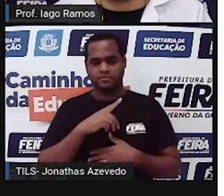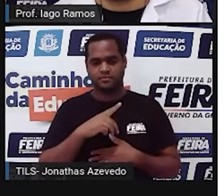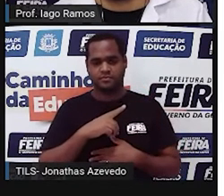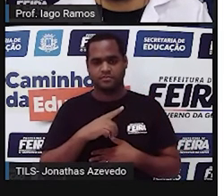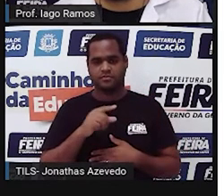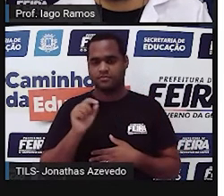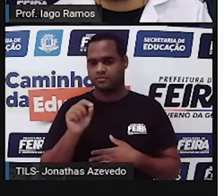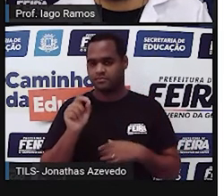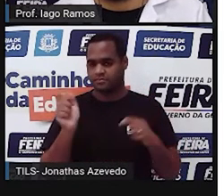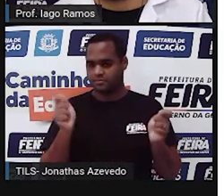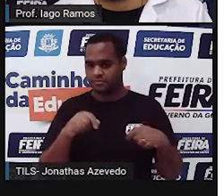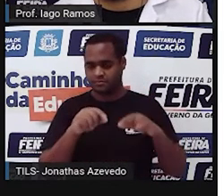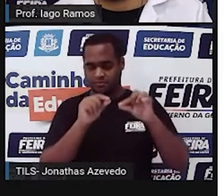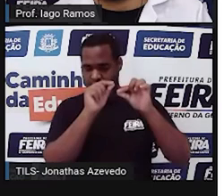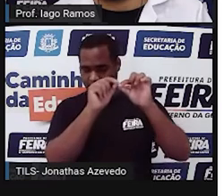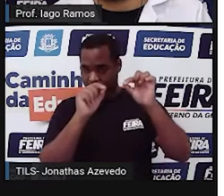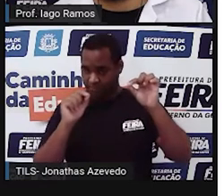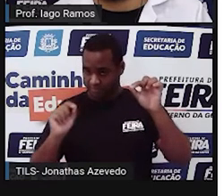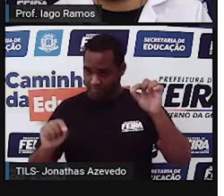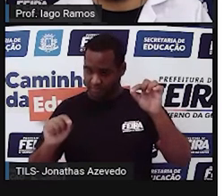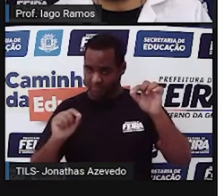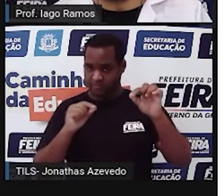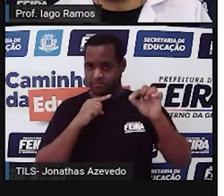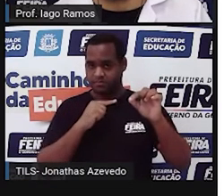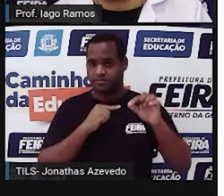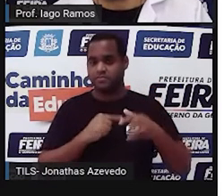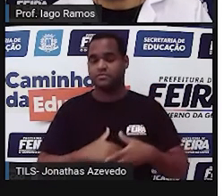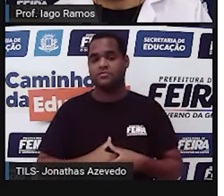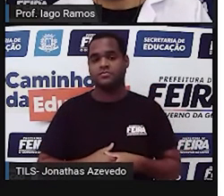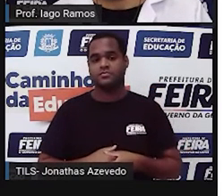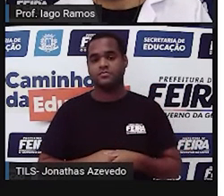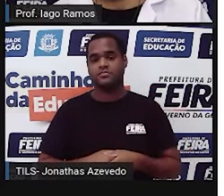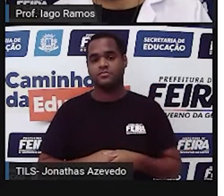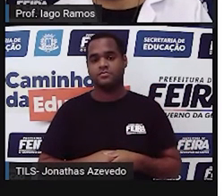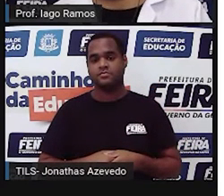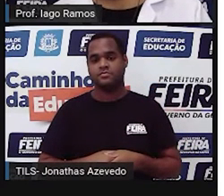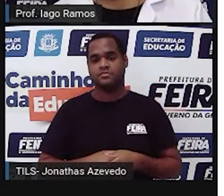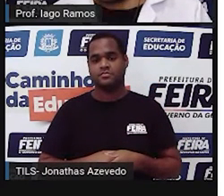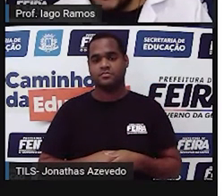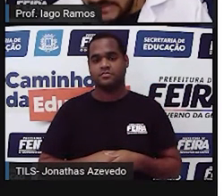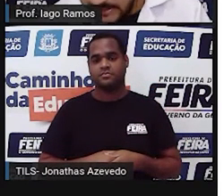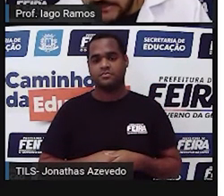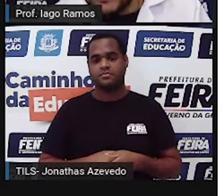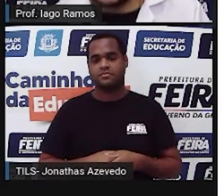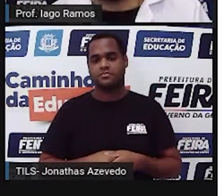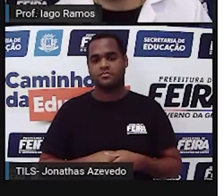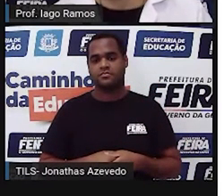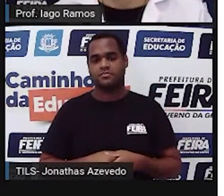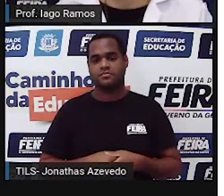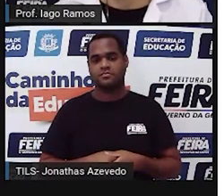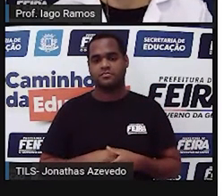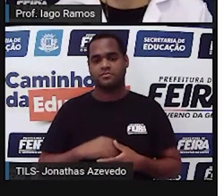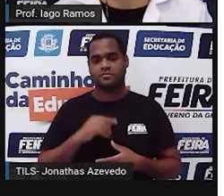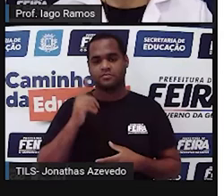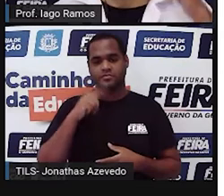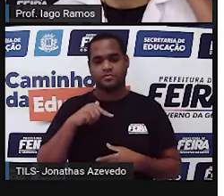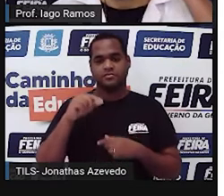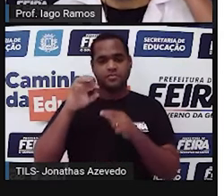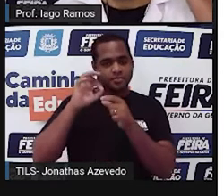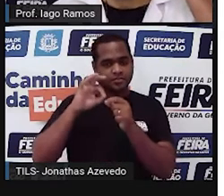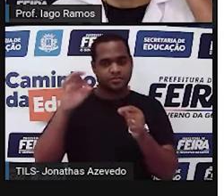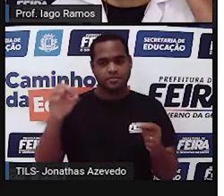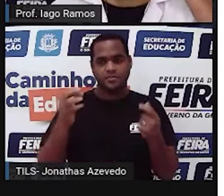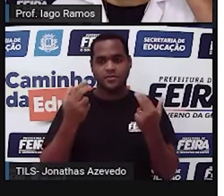até aqui, tá bom? Então, eu fiz a minha diagonal, olha só como é que ficou,